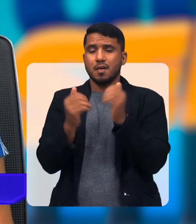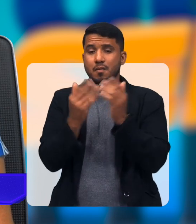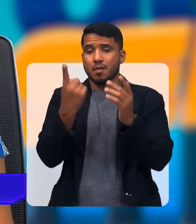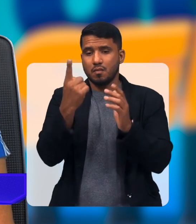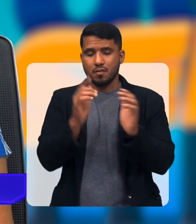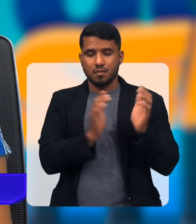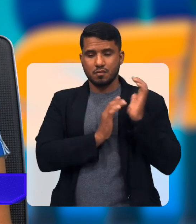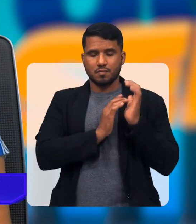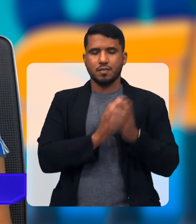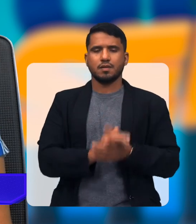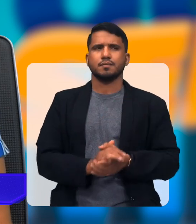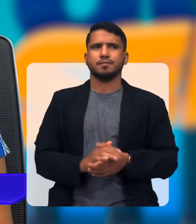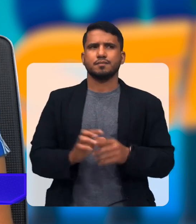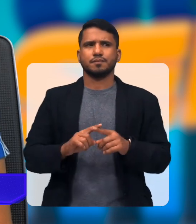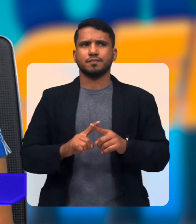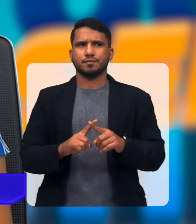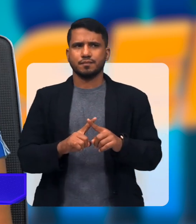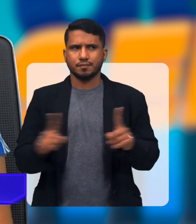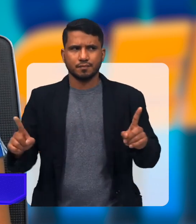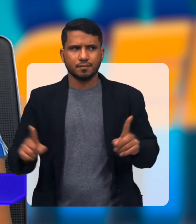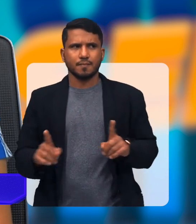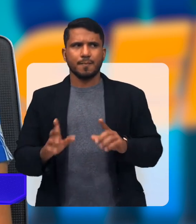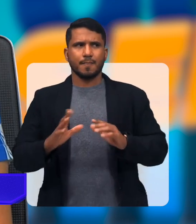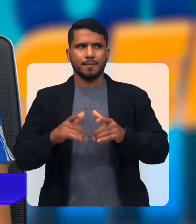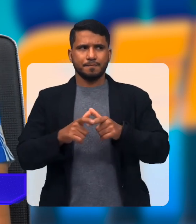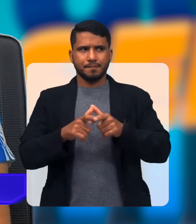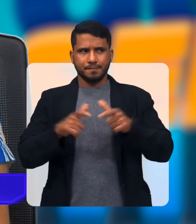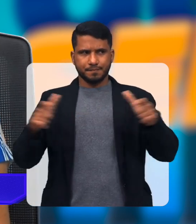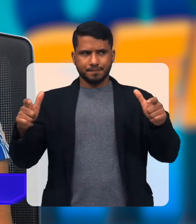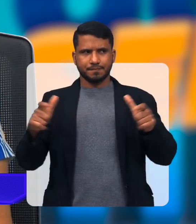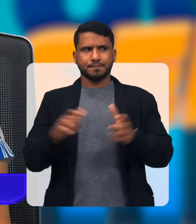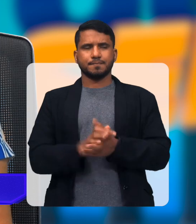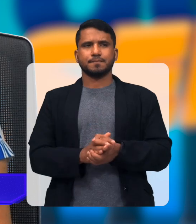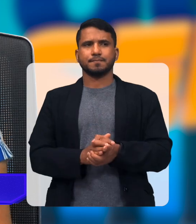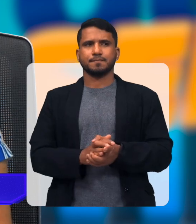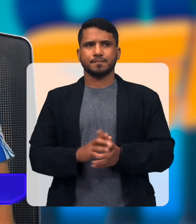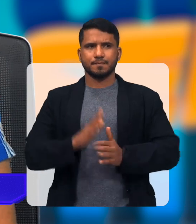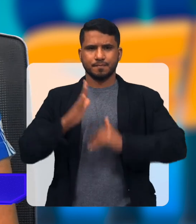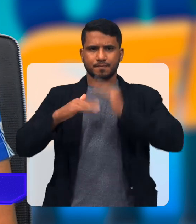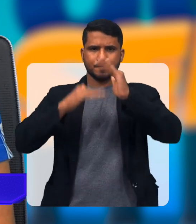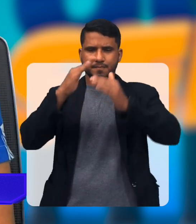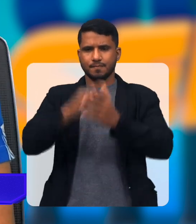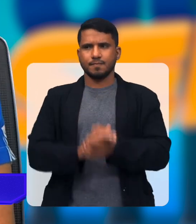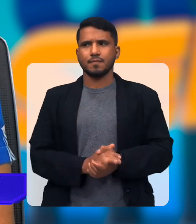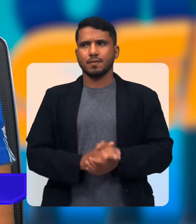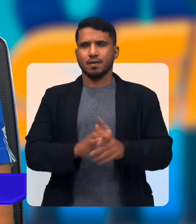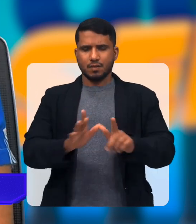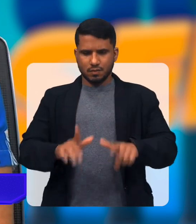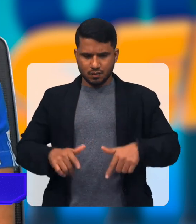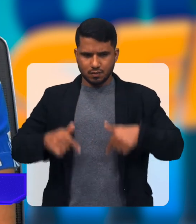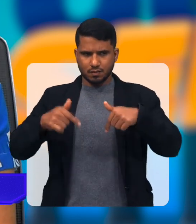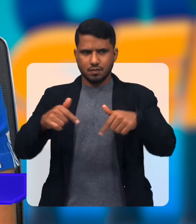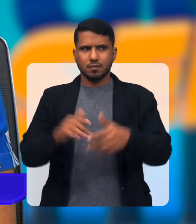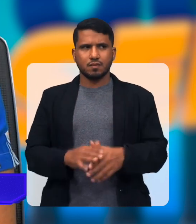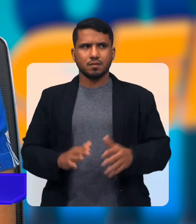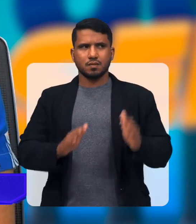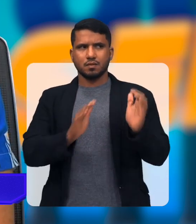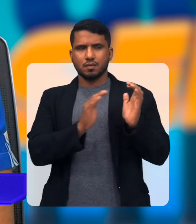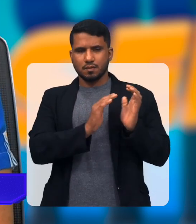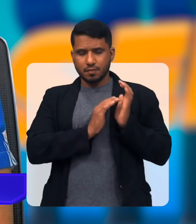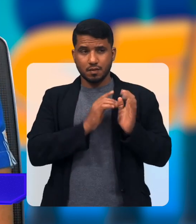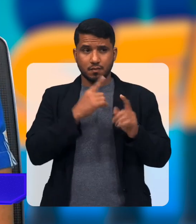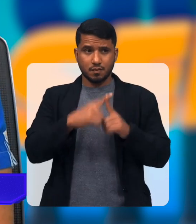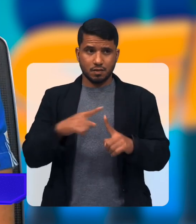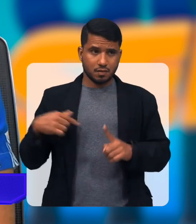APAI Mas está crescendo Está crescendo Está evoluindo Essa luta Das APAIs